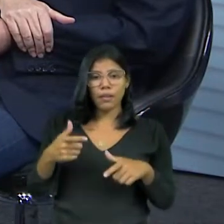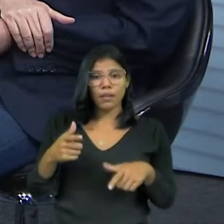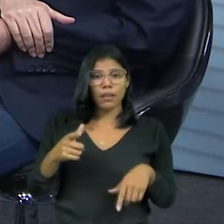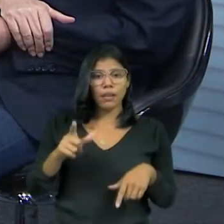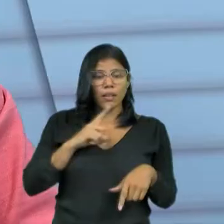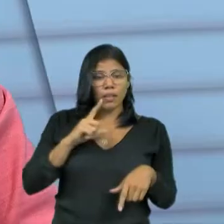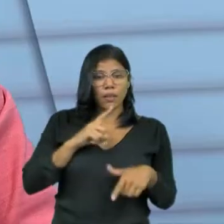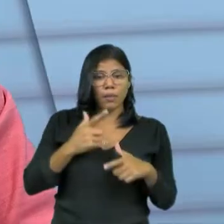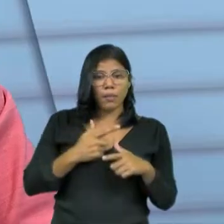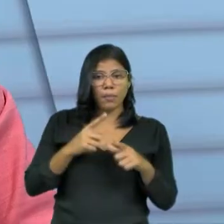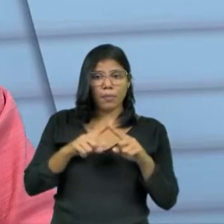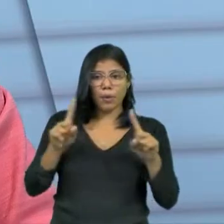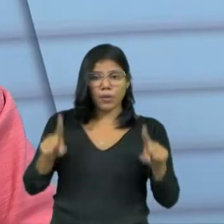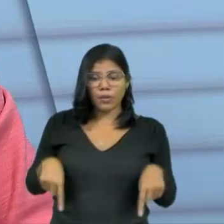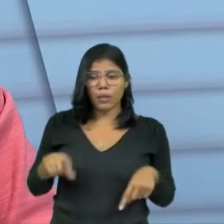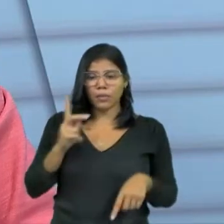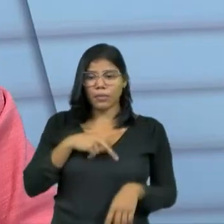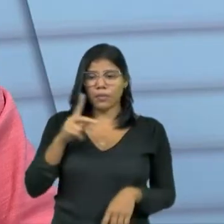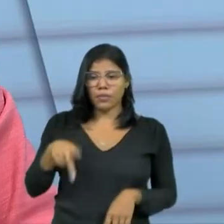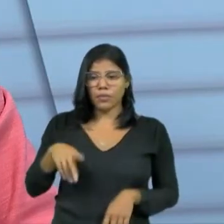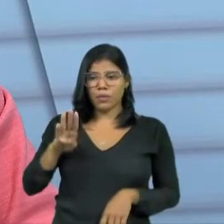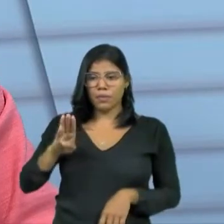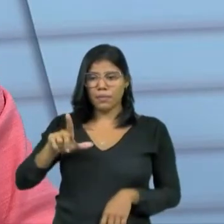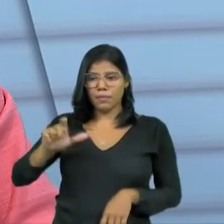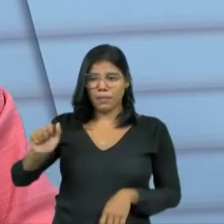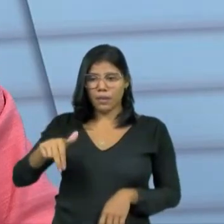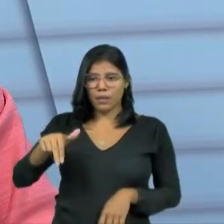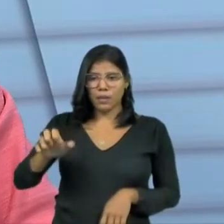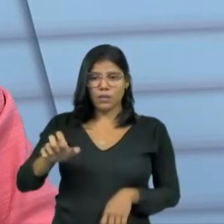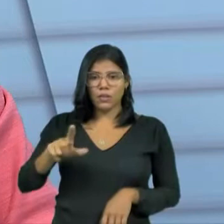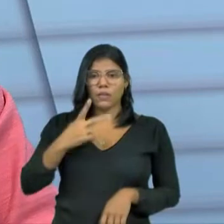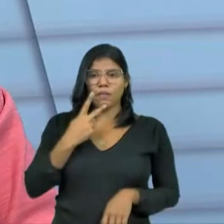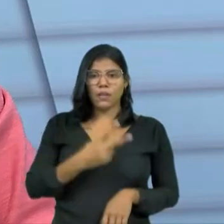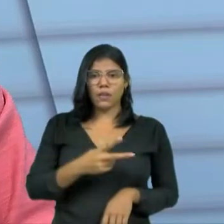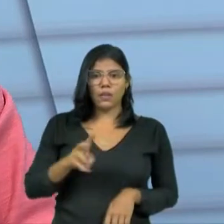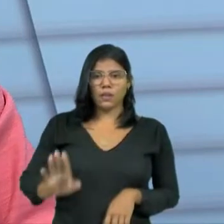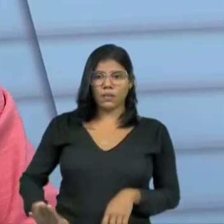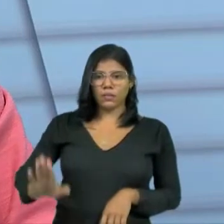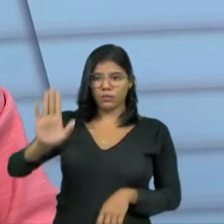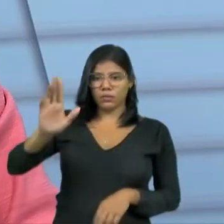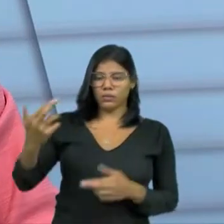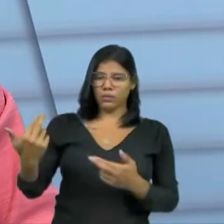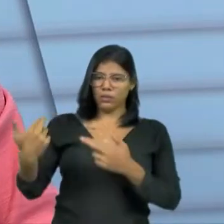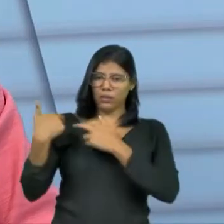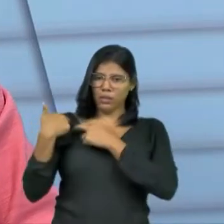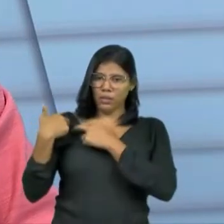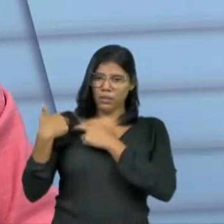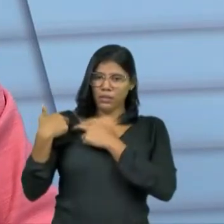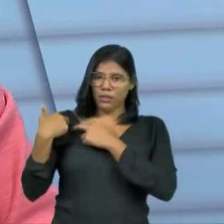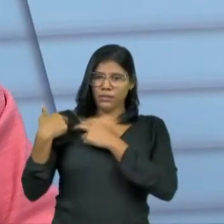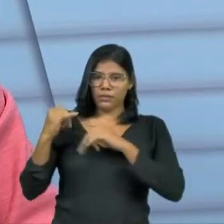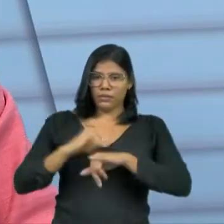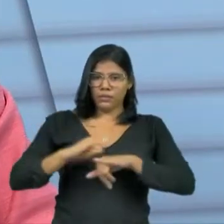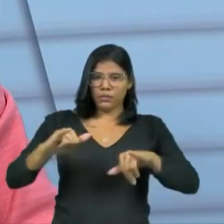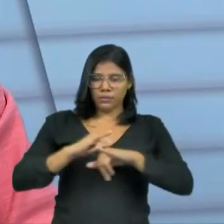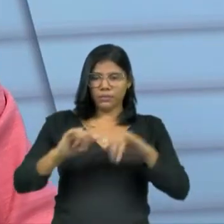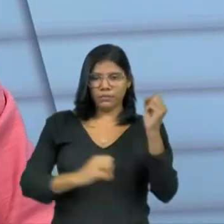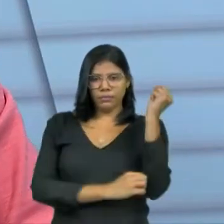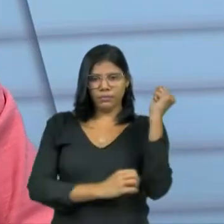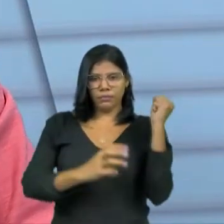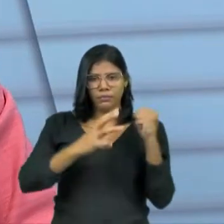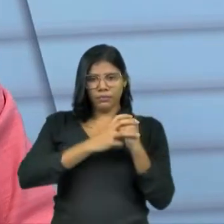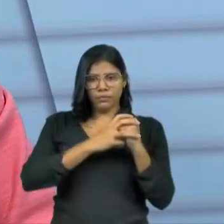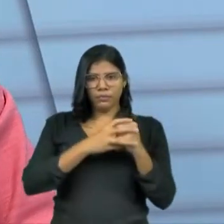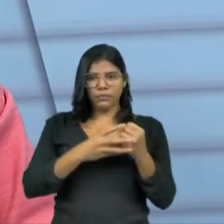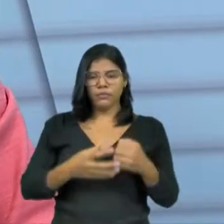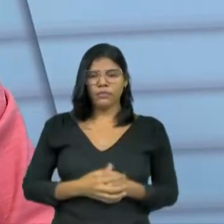Blaine, que é um projeto que fala sobre candidato responsável, campanha sustentável. Pode falar aí, como é que é